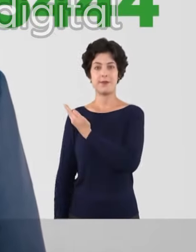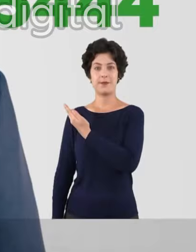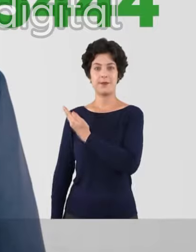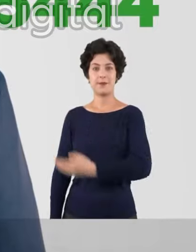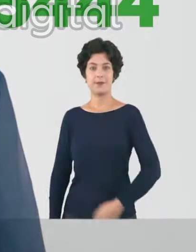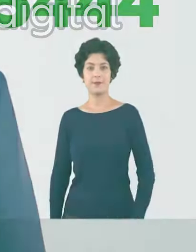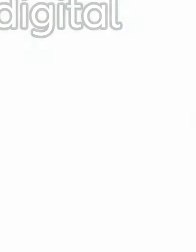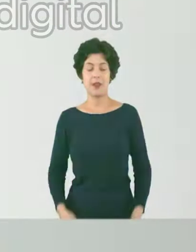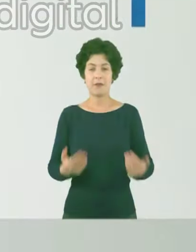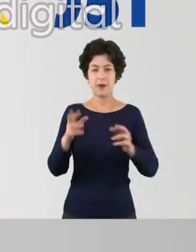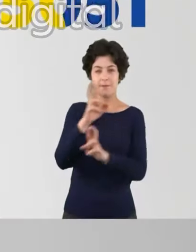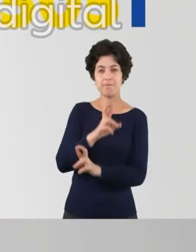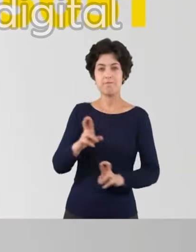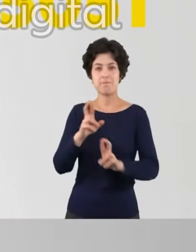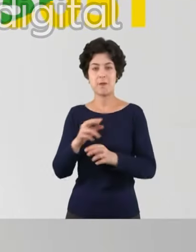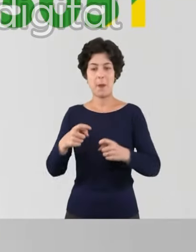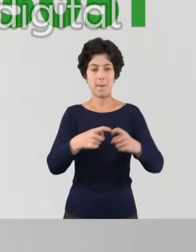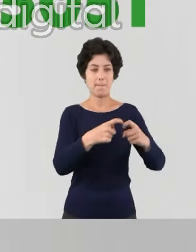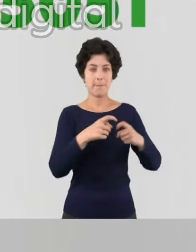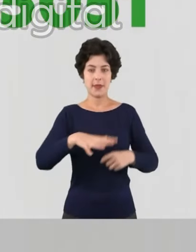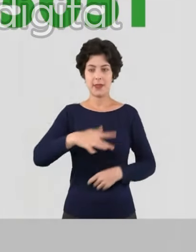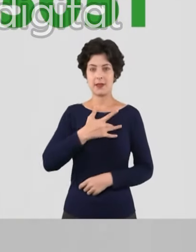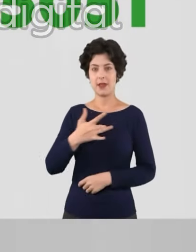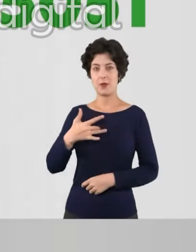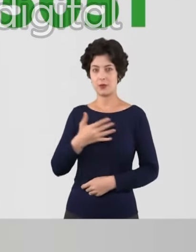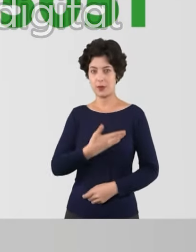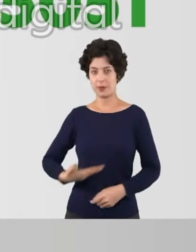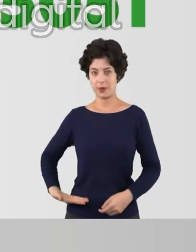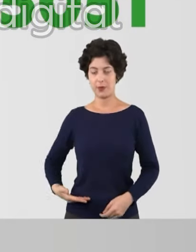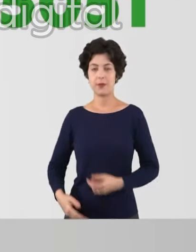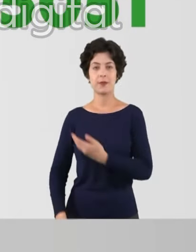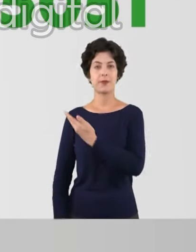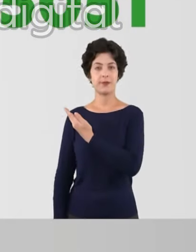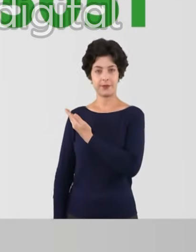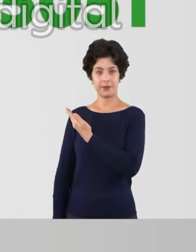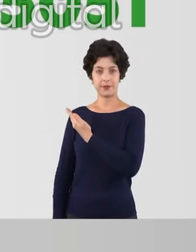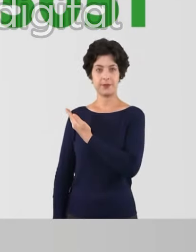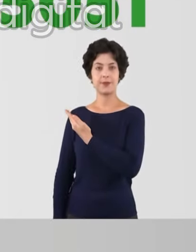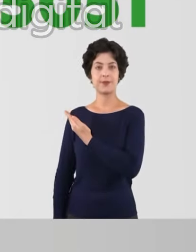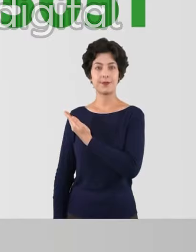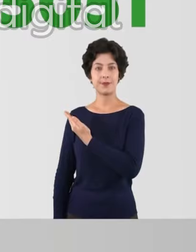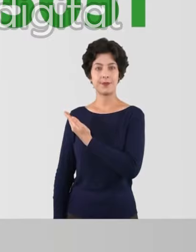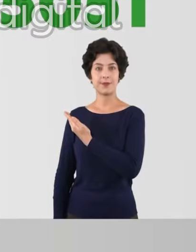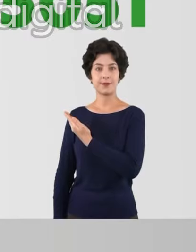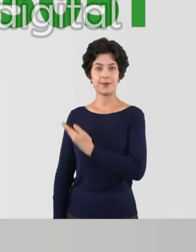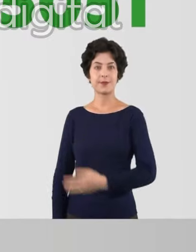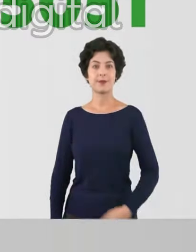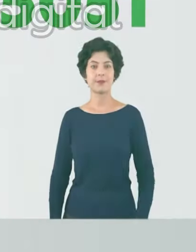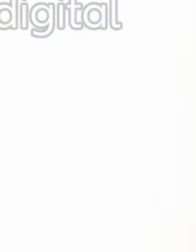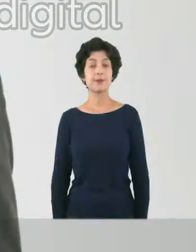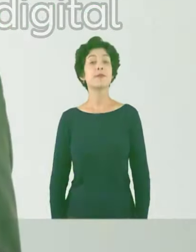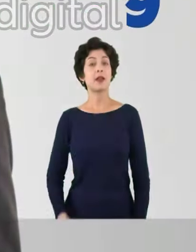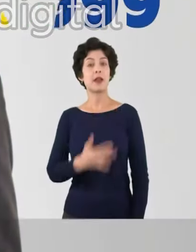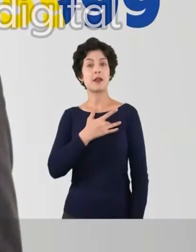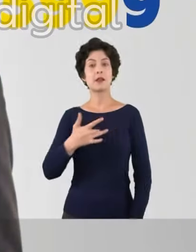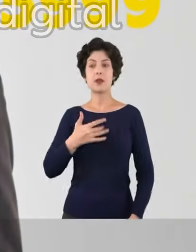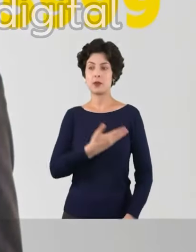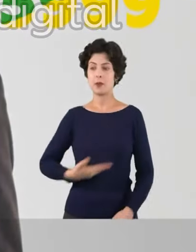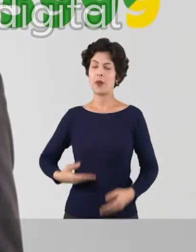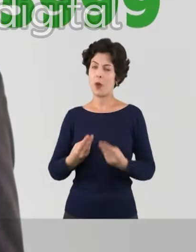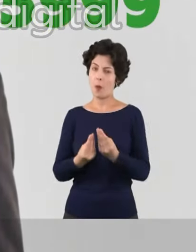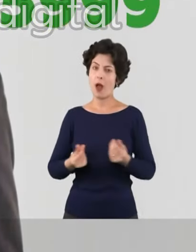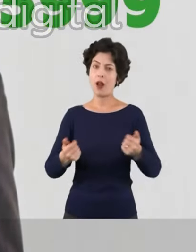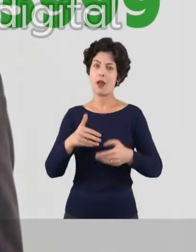-444. Vamos fiscalizar os médicos da saúde pública. Gil do celular, 25-0-51. Por uma saúde